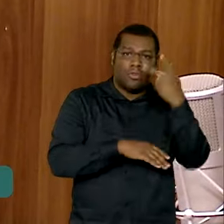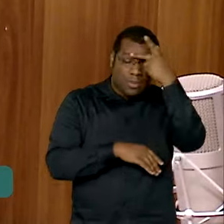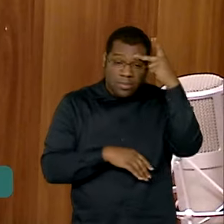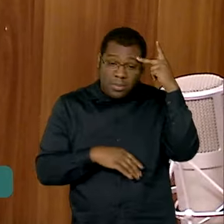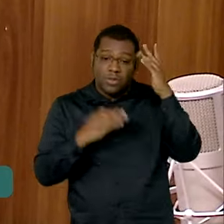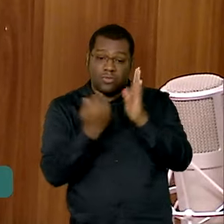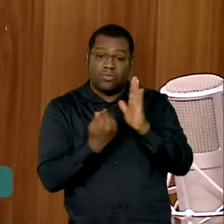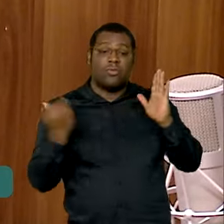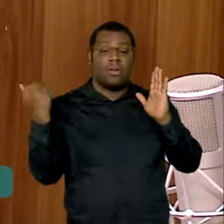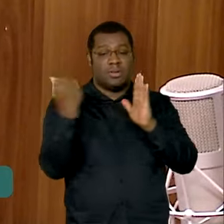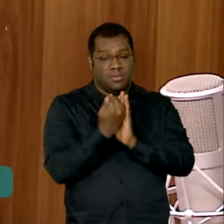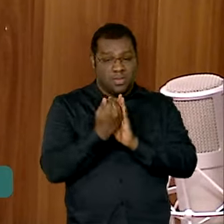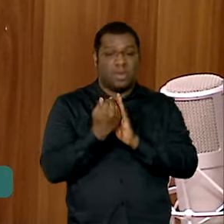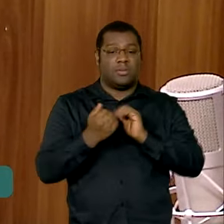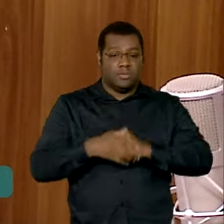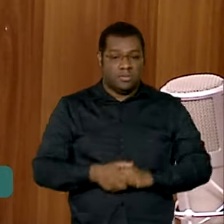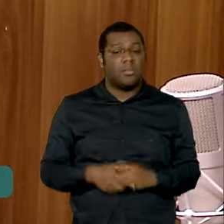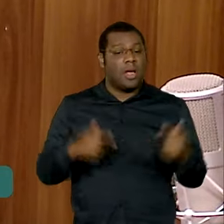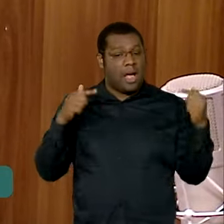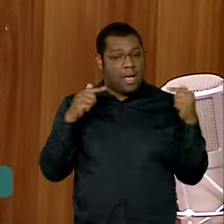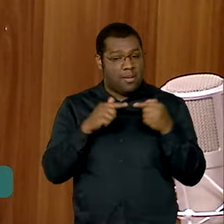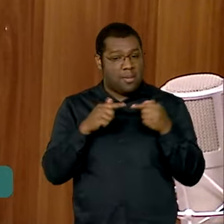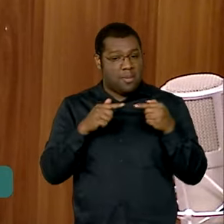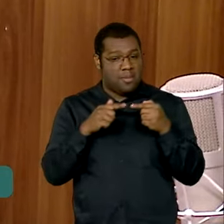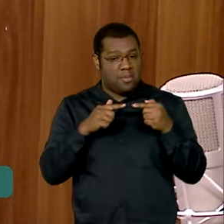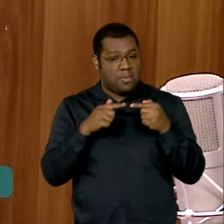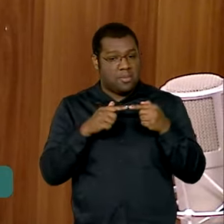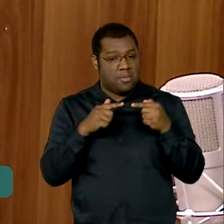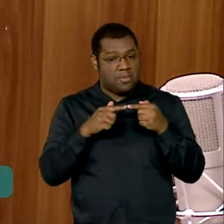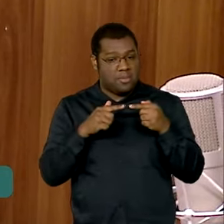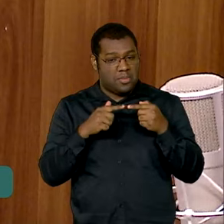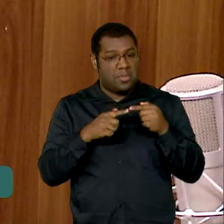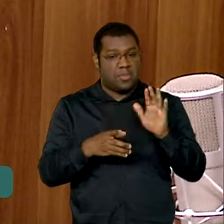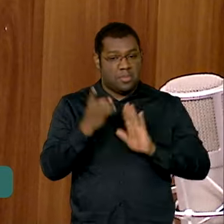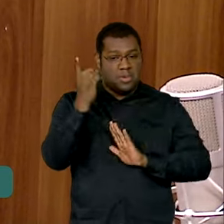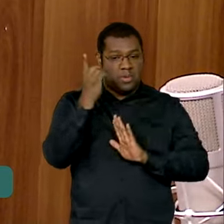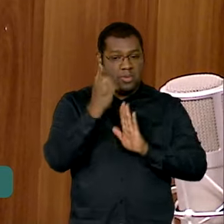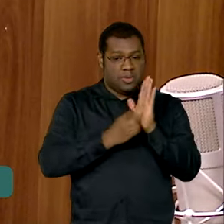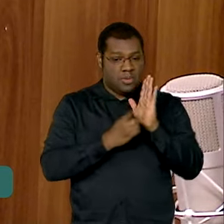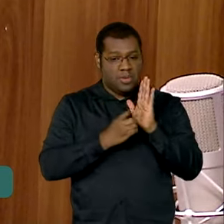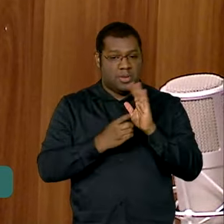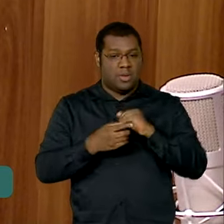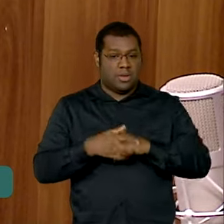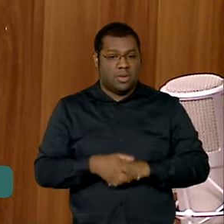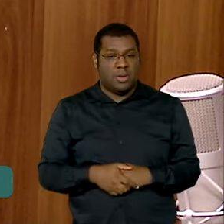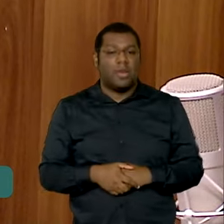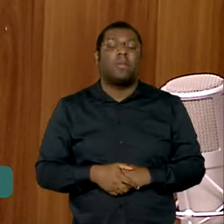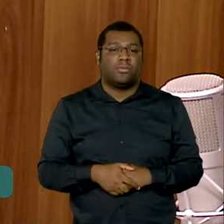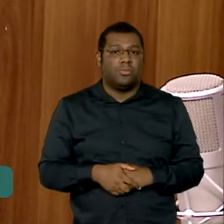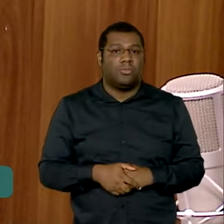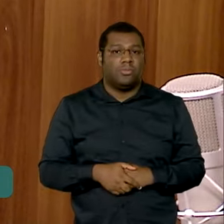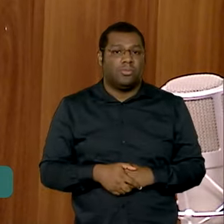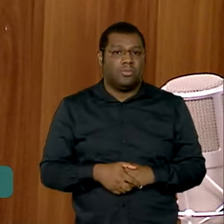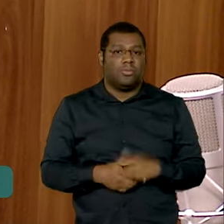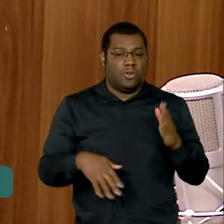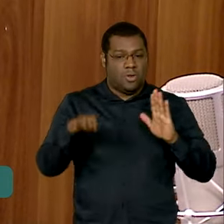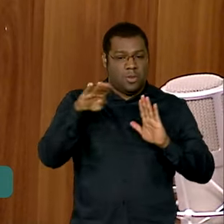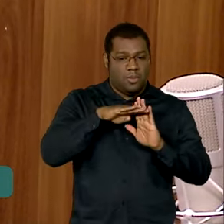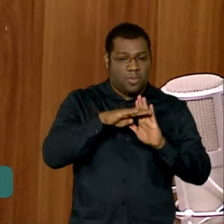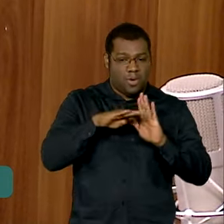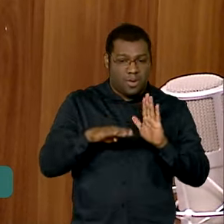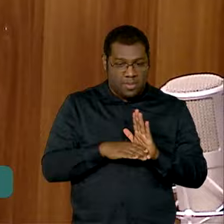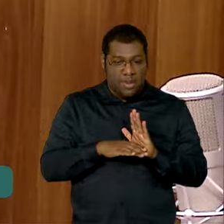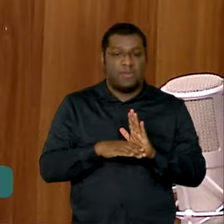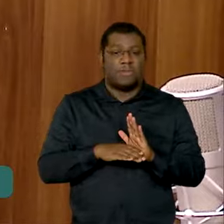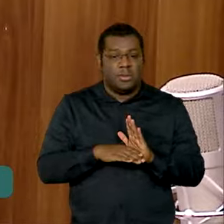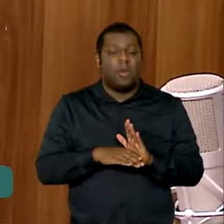critérios, que são aqueles critérios definidos pelo decreto para estarem nos programas de assentamentos para fins de